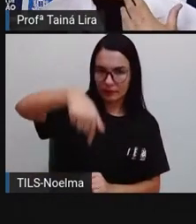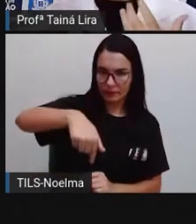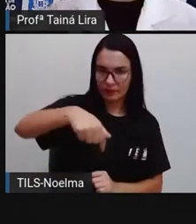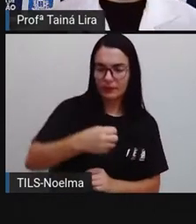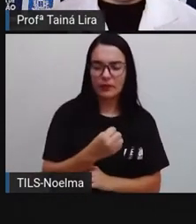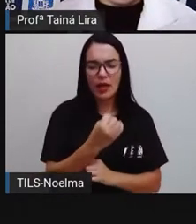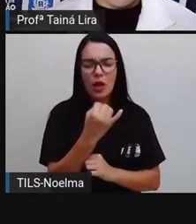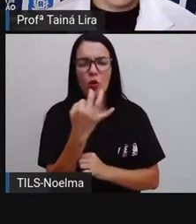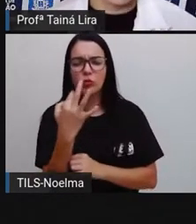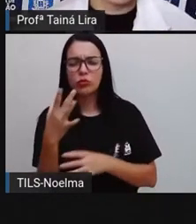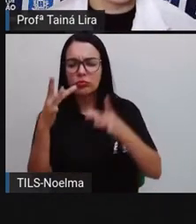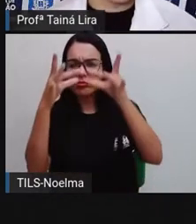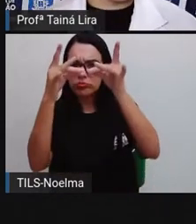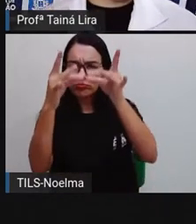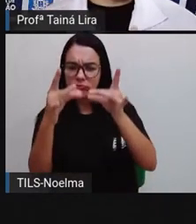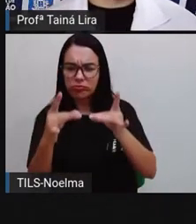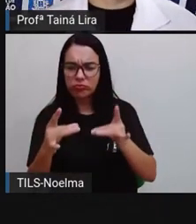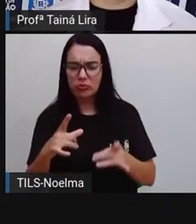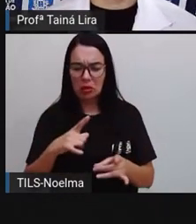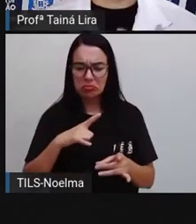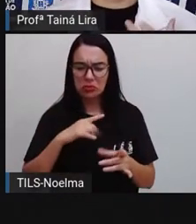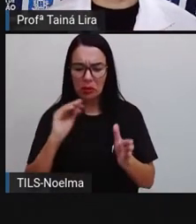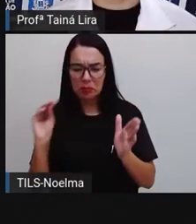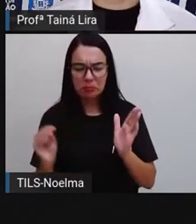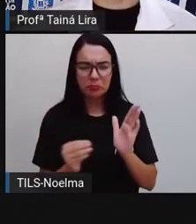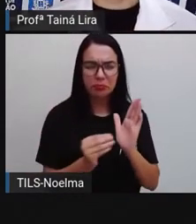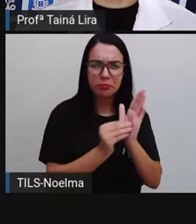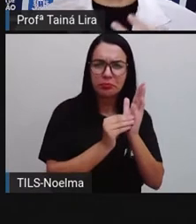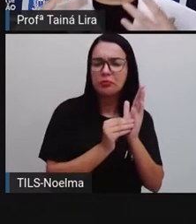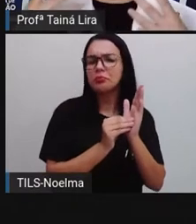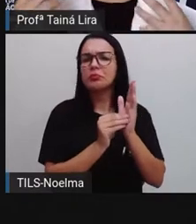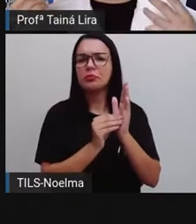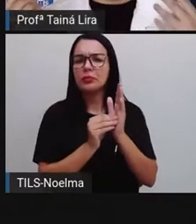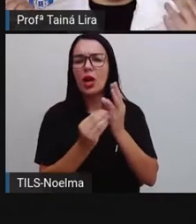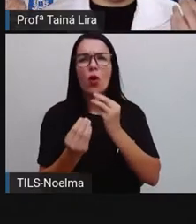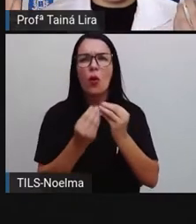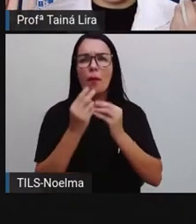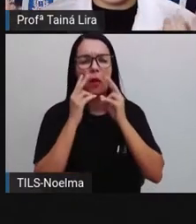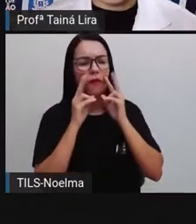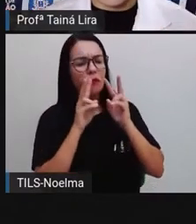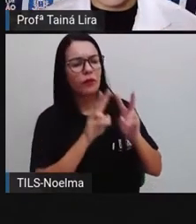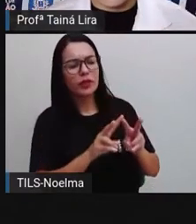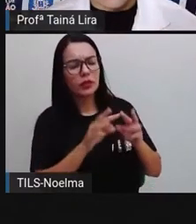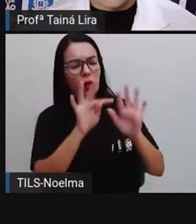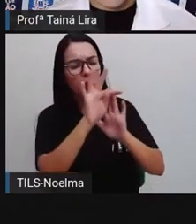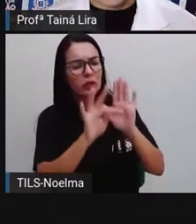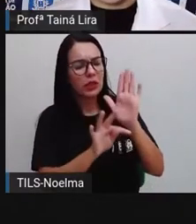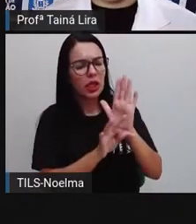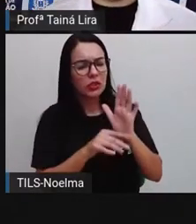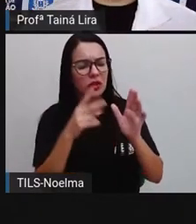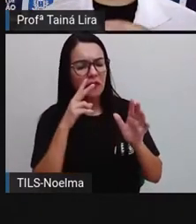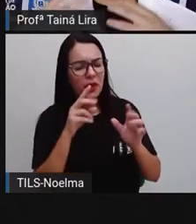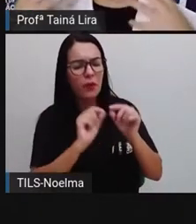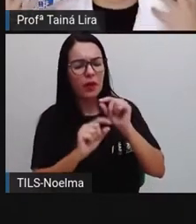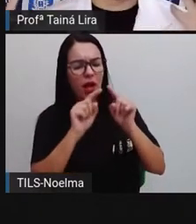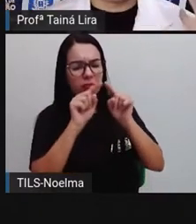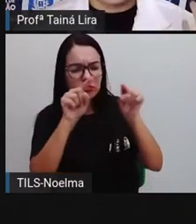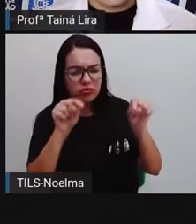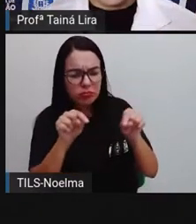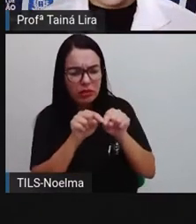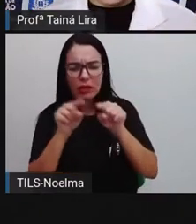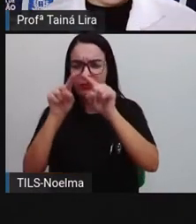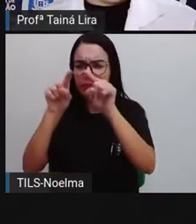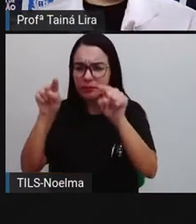quais elementos compõem a história em quadrinhos, né? Ou seja, como é que eu olho para esse texto e reconheço como história em quadrinhos, o é que elas têm